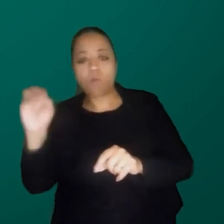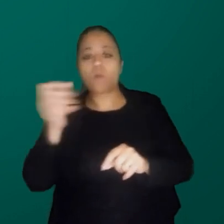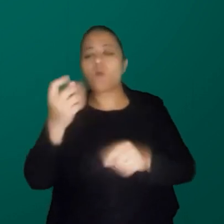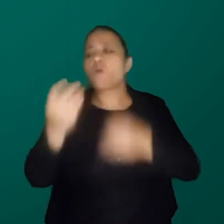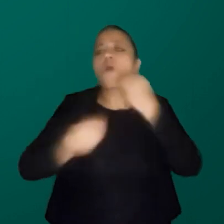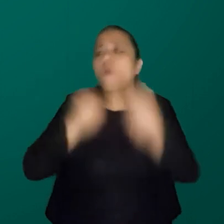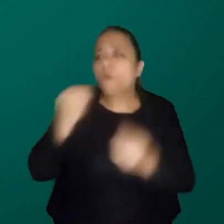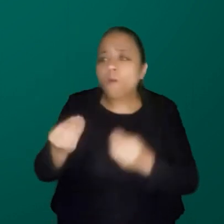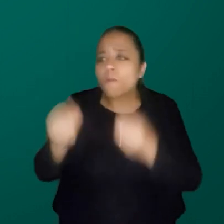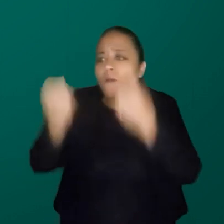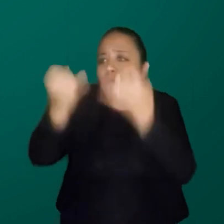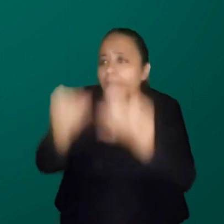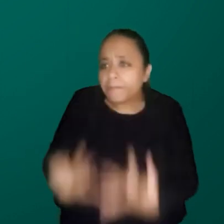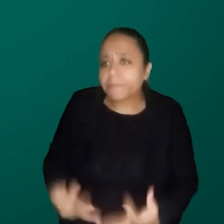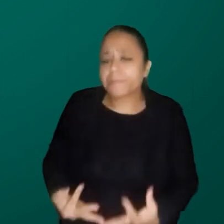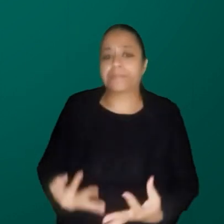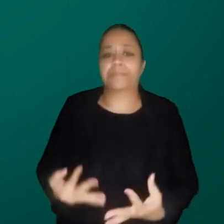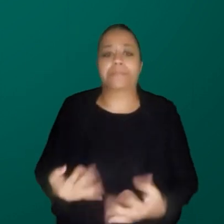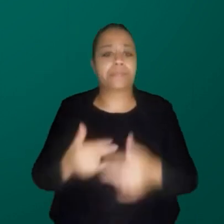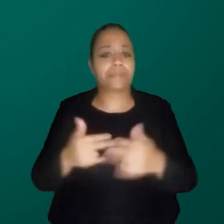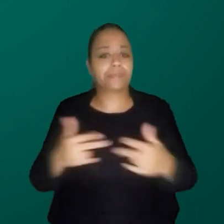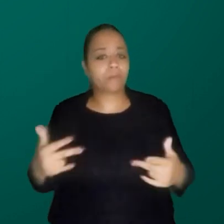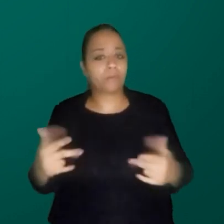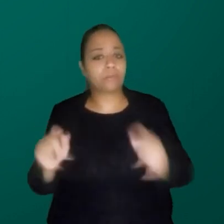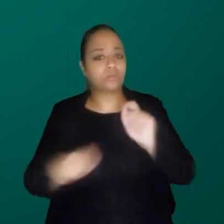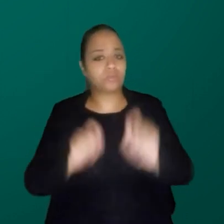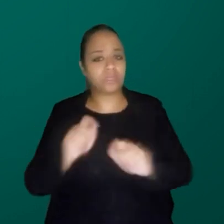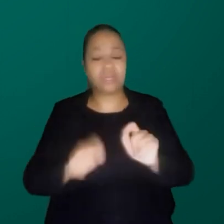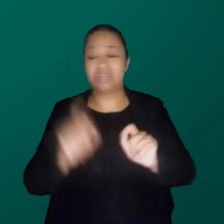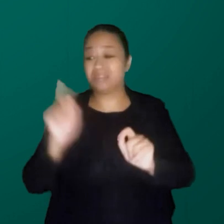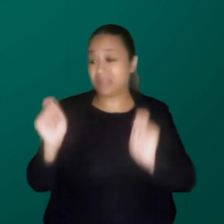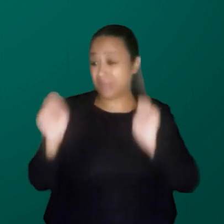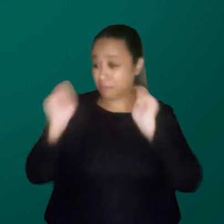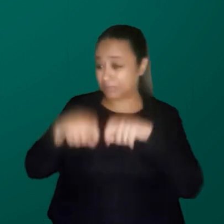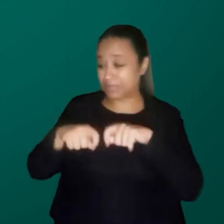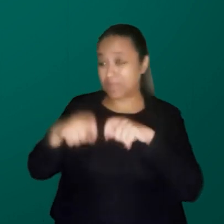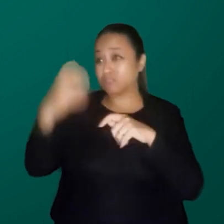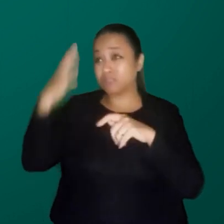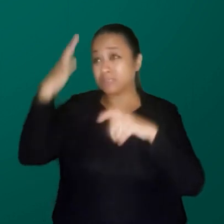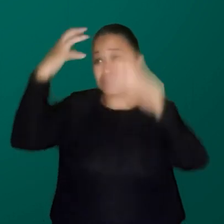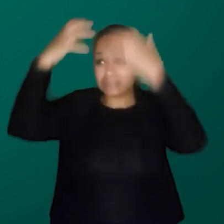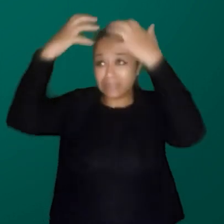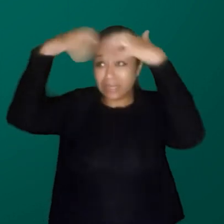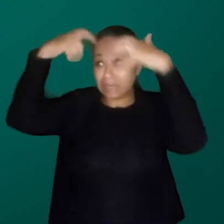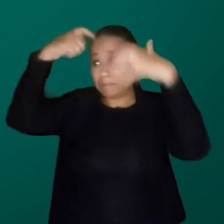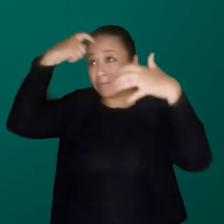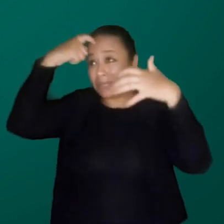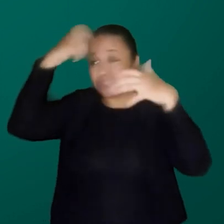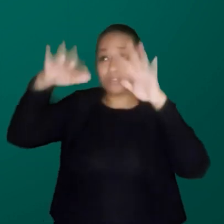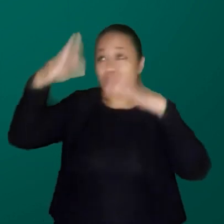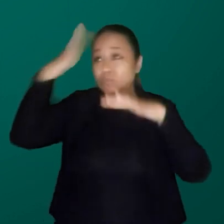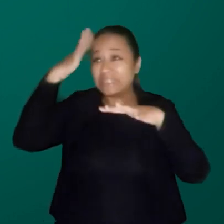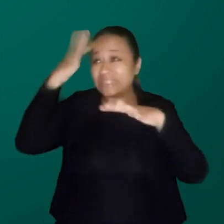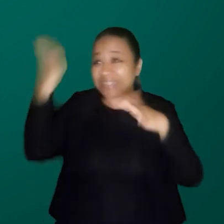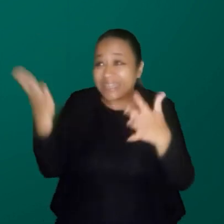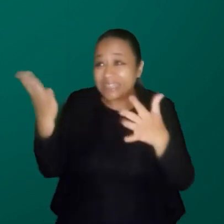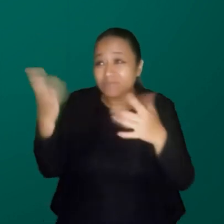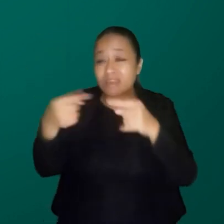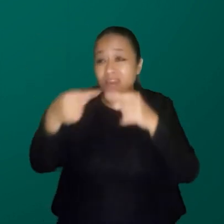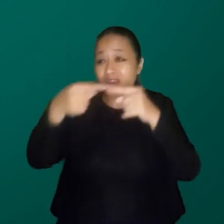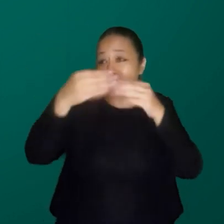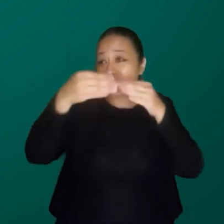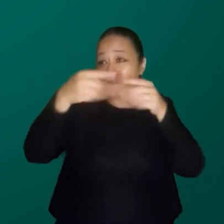como é que eu vou te explicar uma coisa que a tua capacidade mental não tem para compreender aquilo porque está tão fora do teu